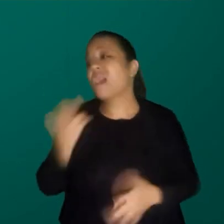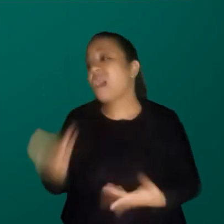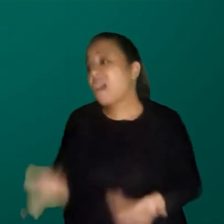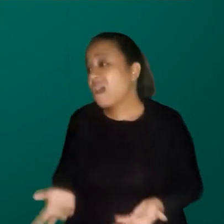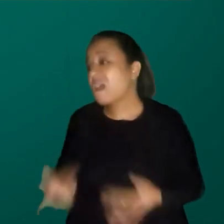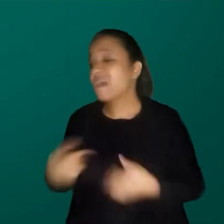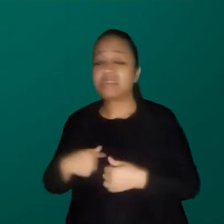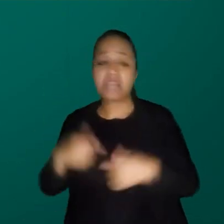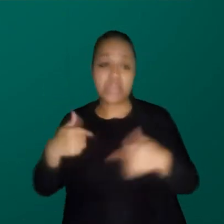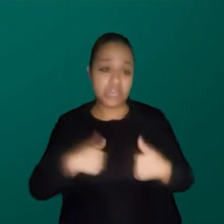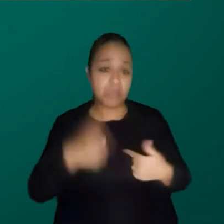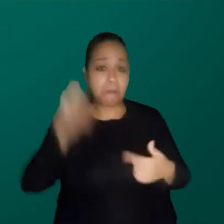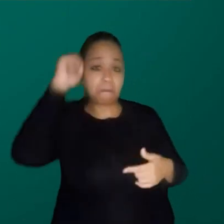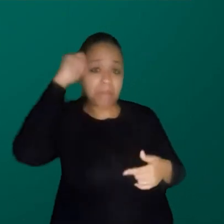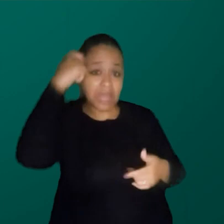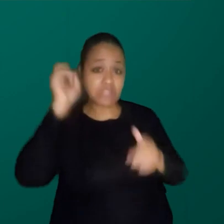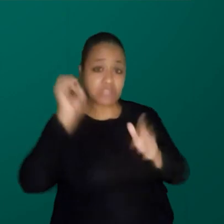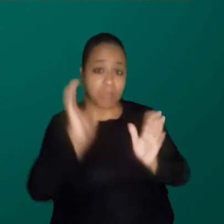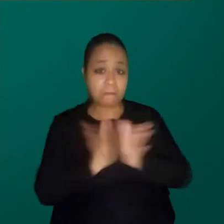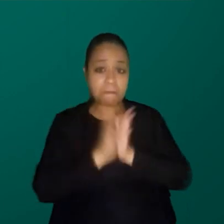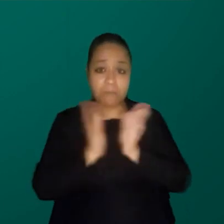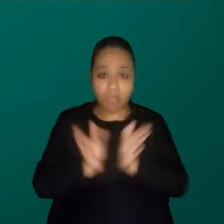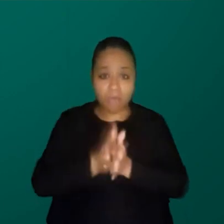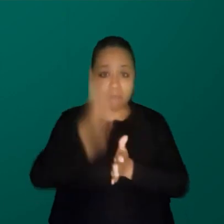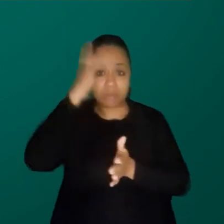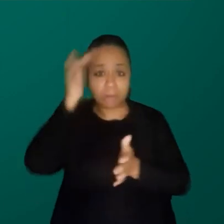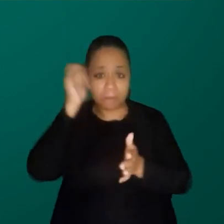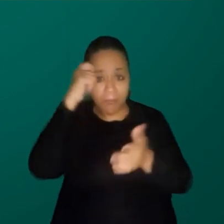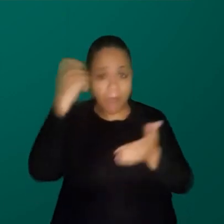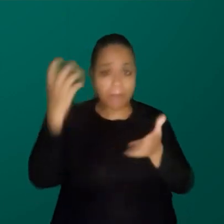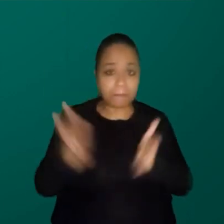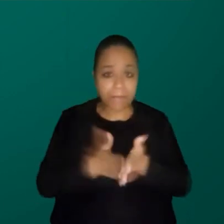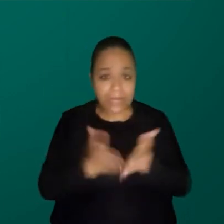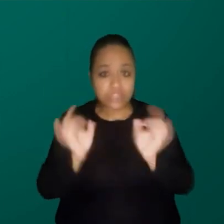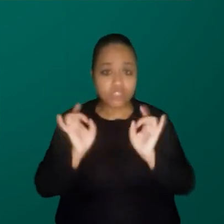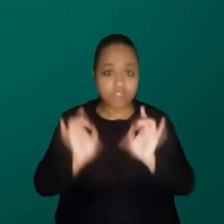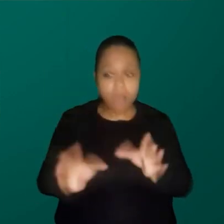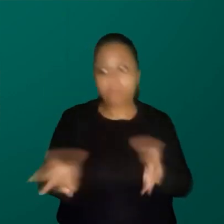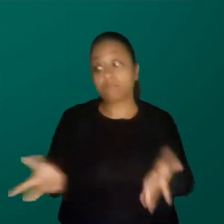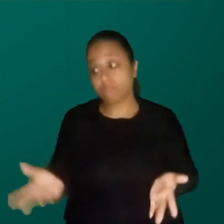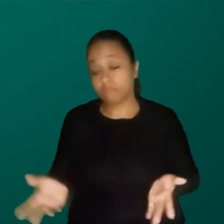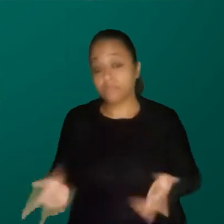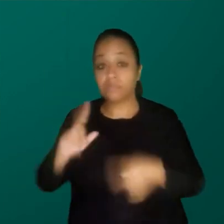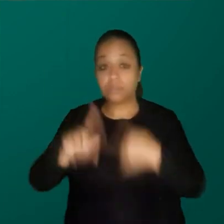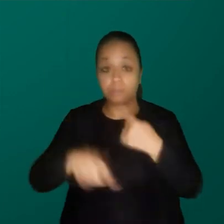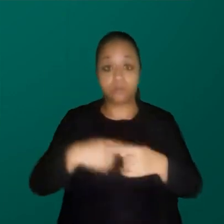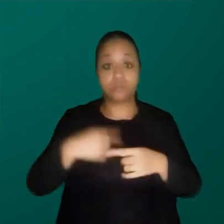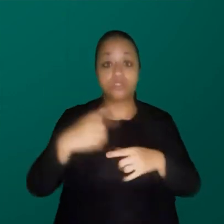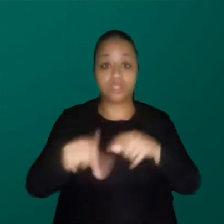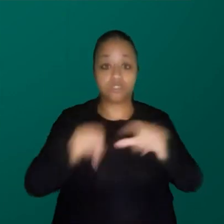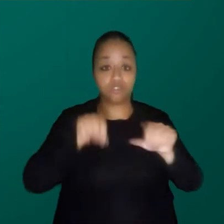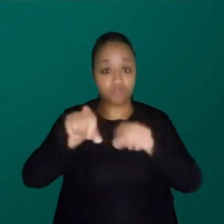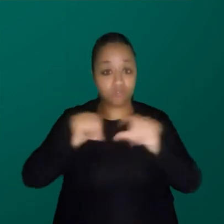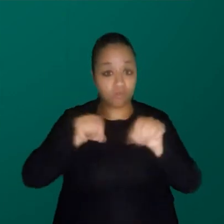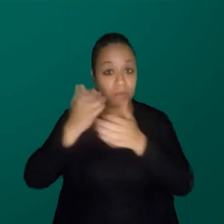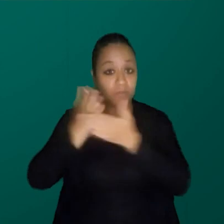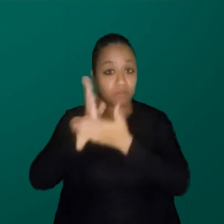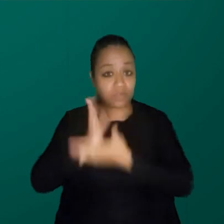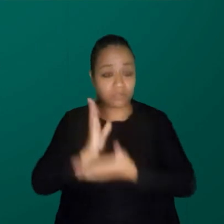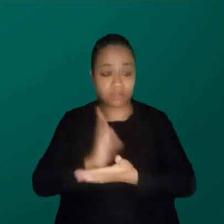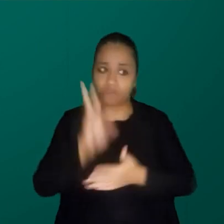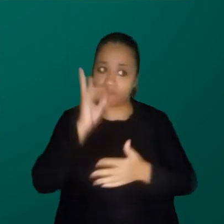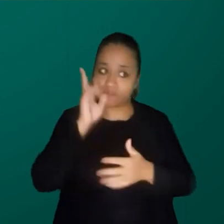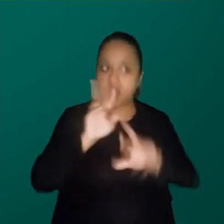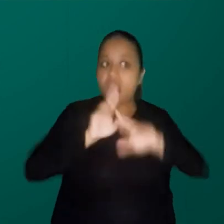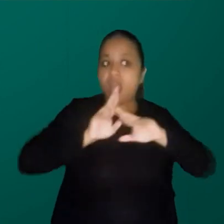ai gente, só vai vir preto e pobre para o nosso programa. Aí assim, depois que vem o processo seletivo, vê que não é